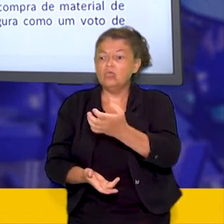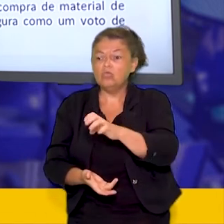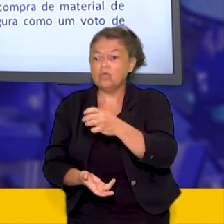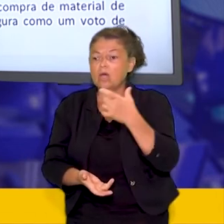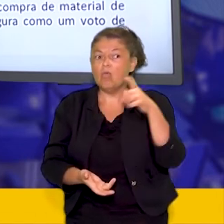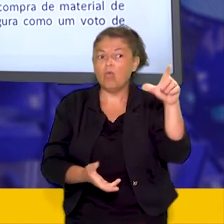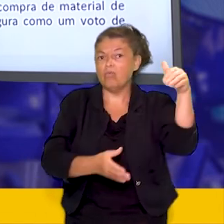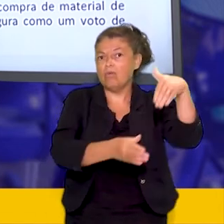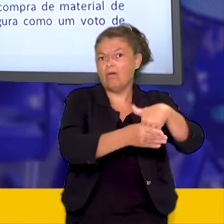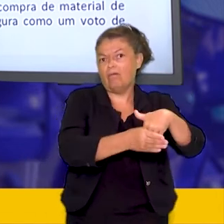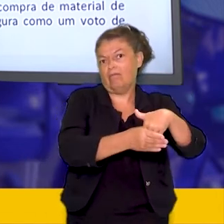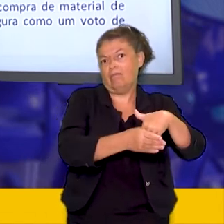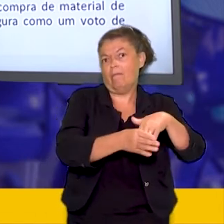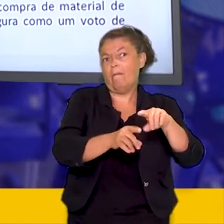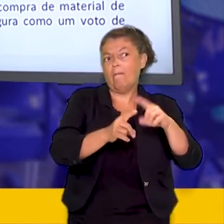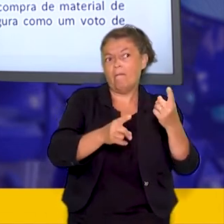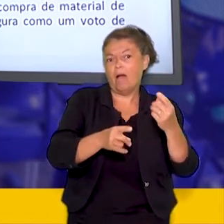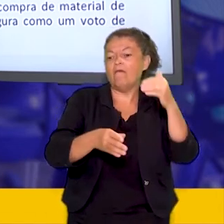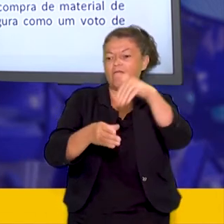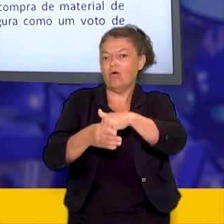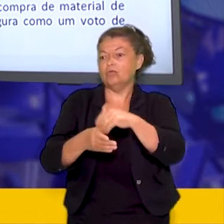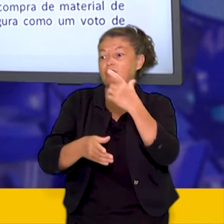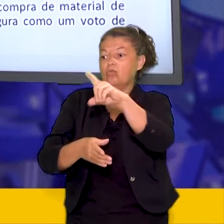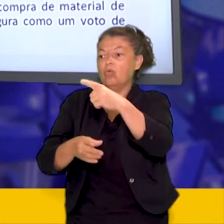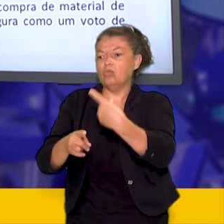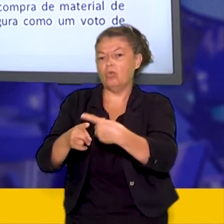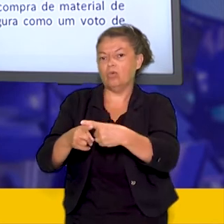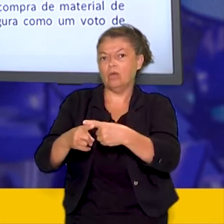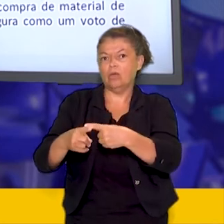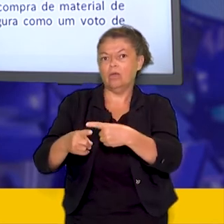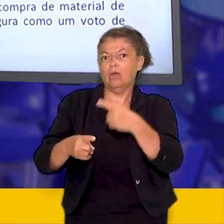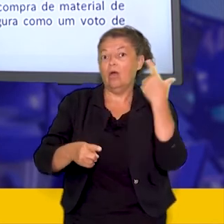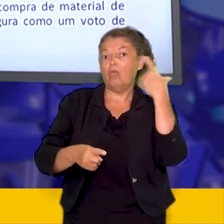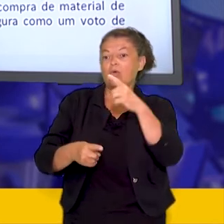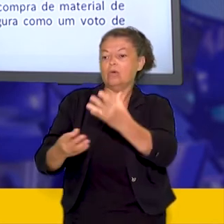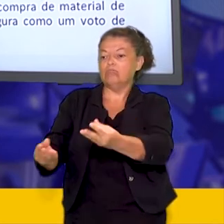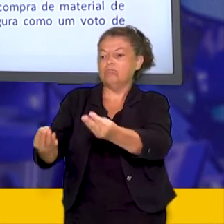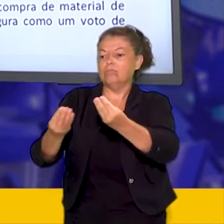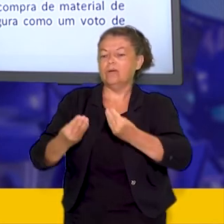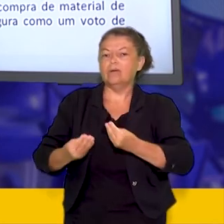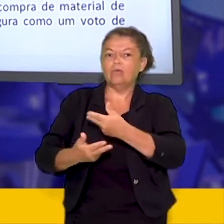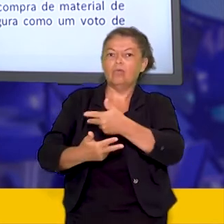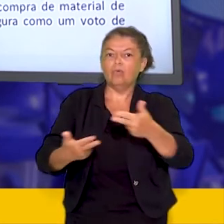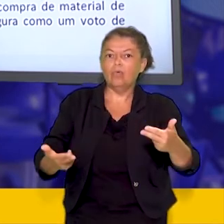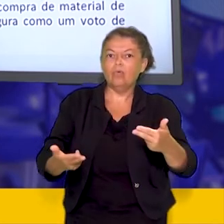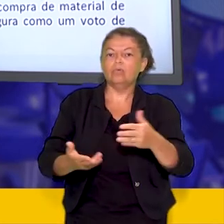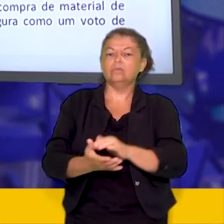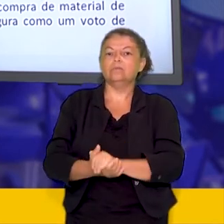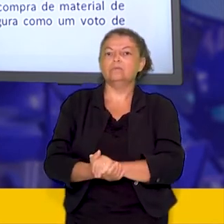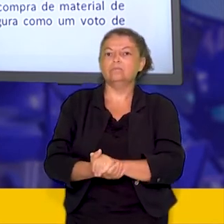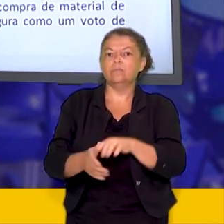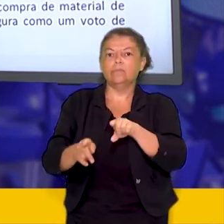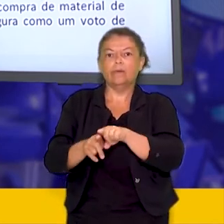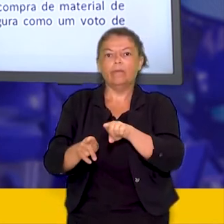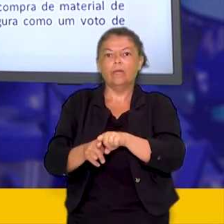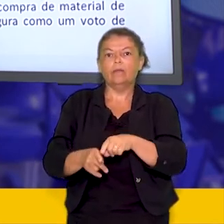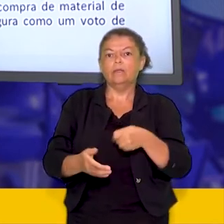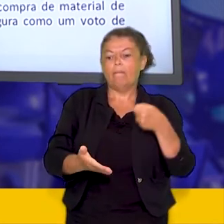votos estes por meio de cestas de pagamento de despesas como uma conta de água de energia